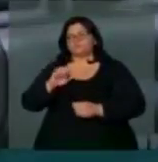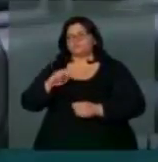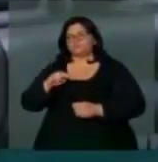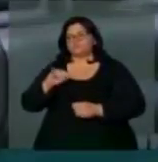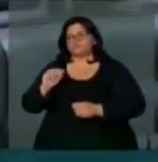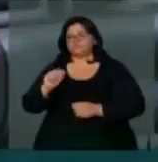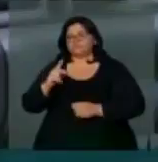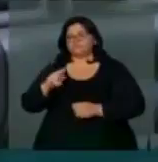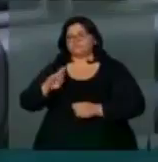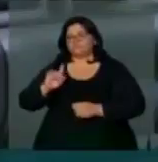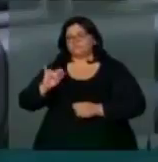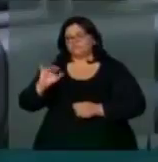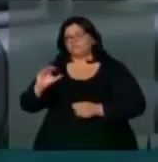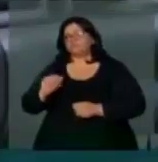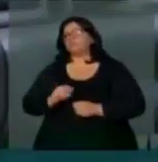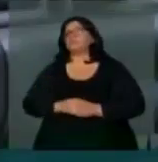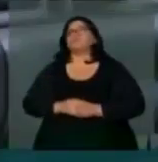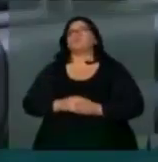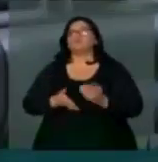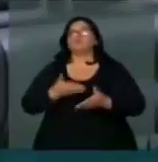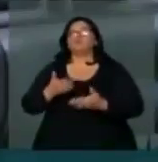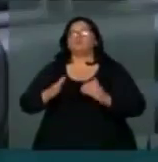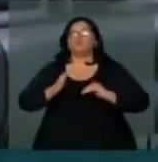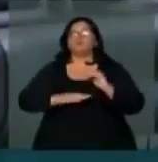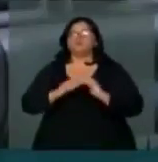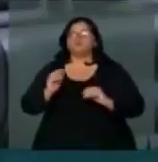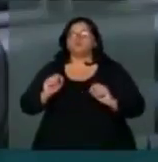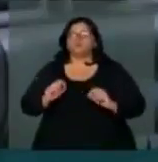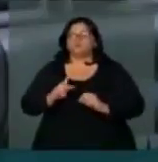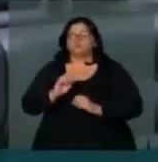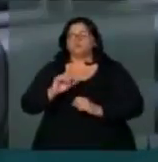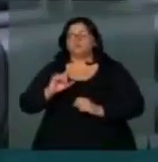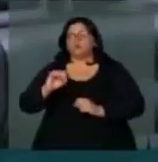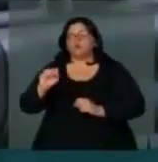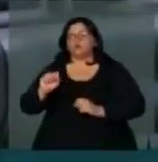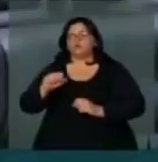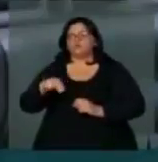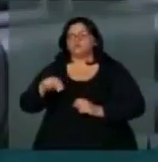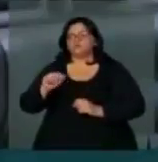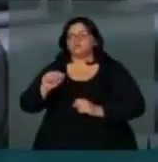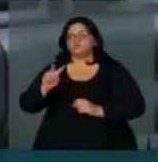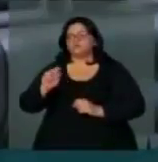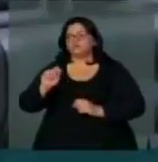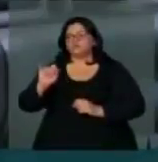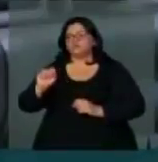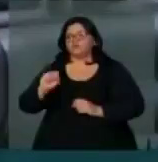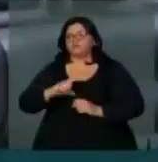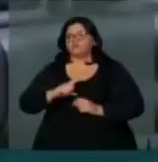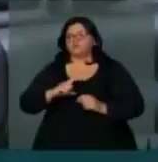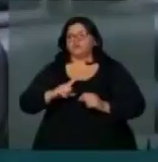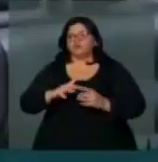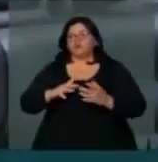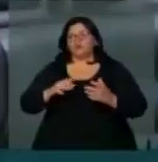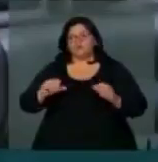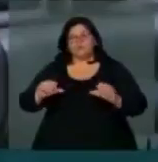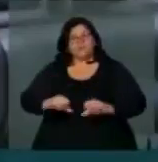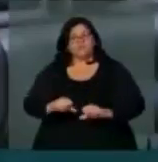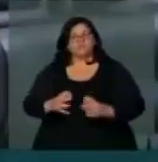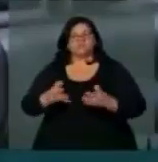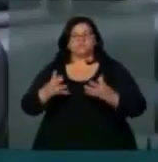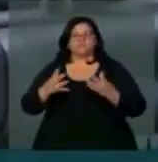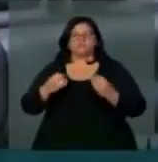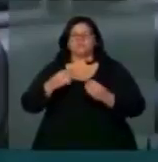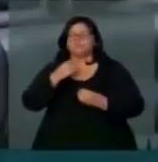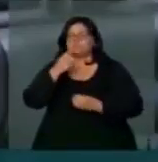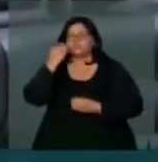dos polos navais que encontram-se em crise profunda. Ninguém sabe o que vai acontecer com os polos navais após